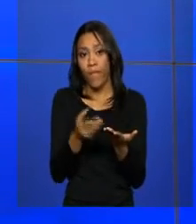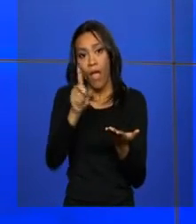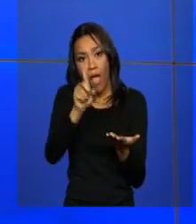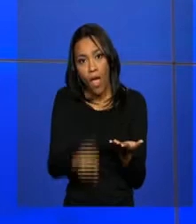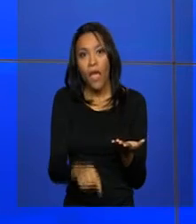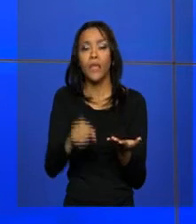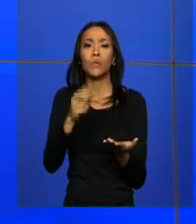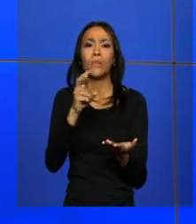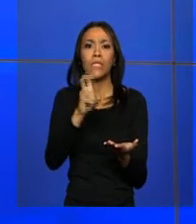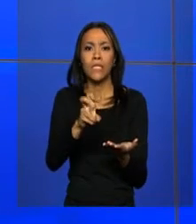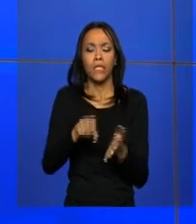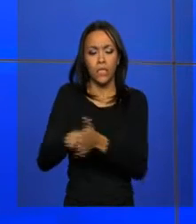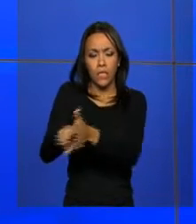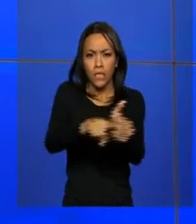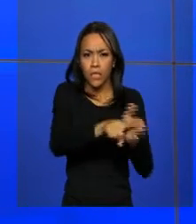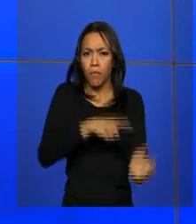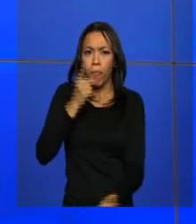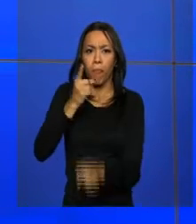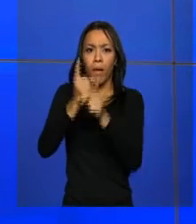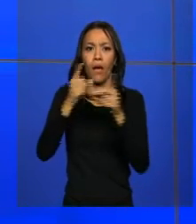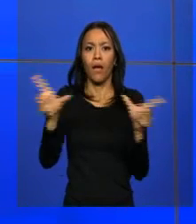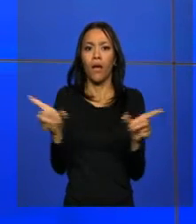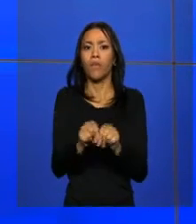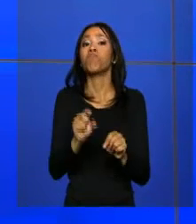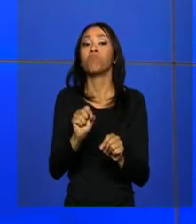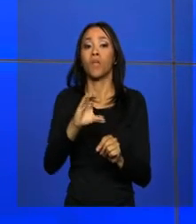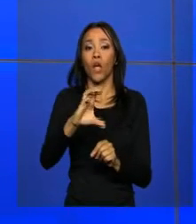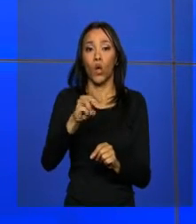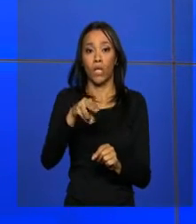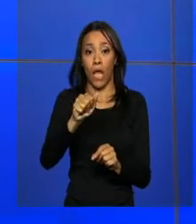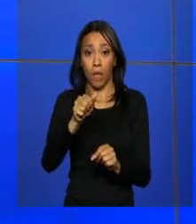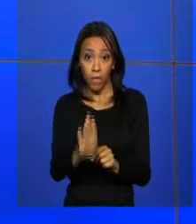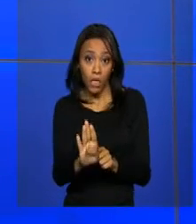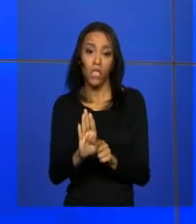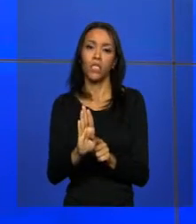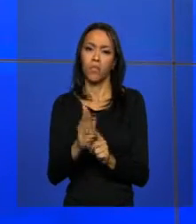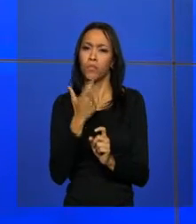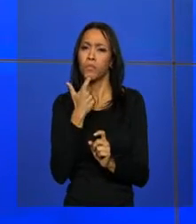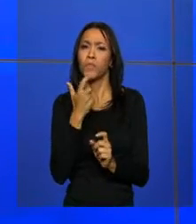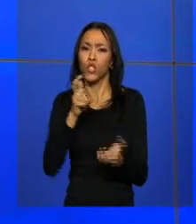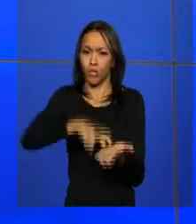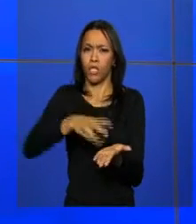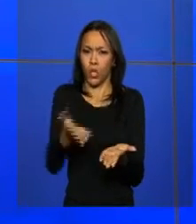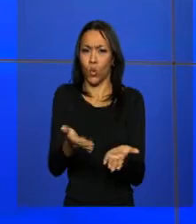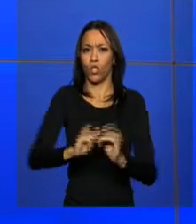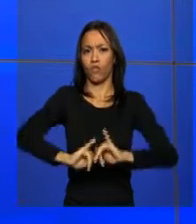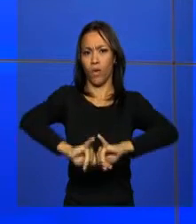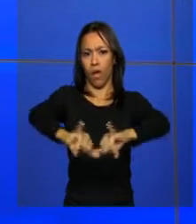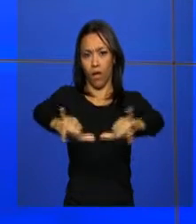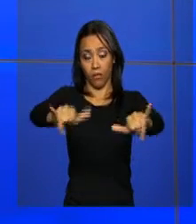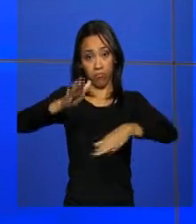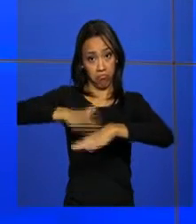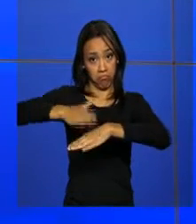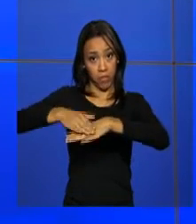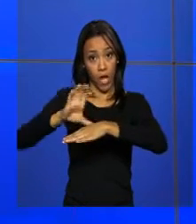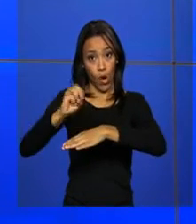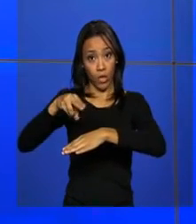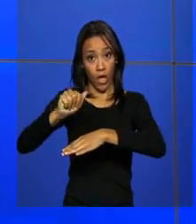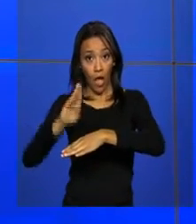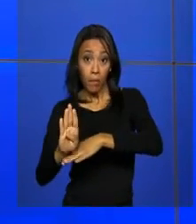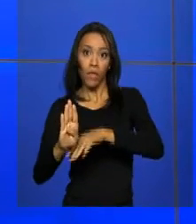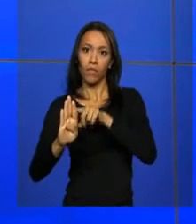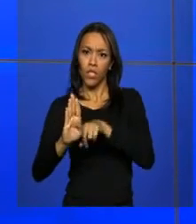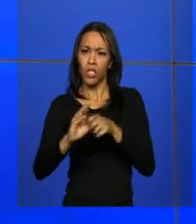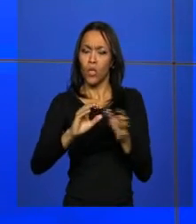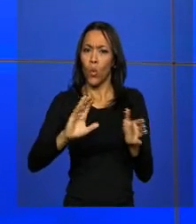parte do quinto levantamento da Companhia Nacional de Abastecimento, a Conab, divulgado agora pela manhã. Conforme a Conab, a produção de soja